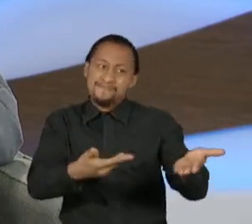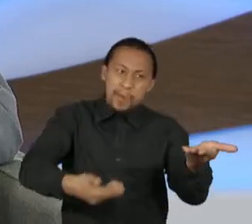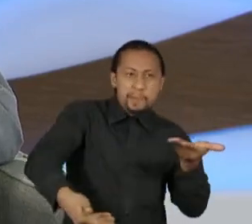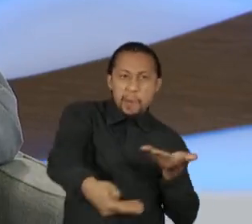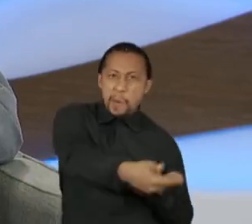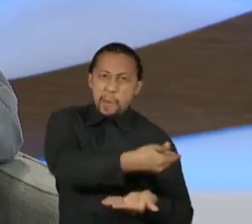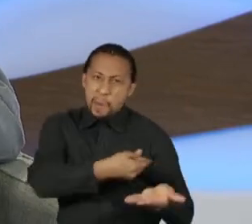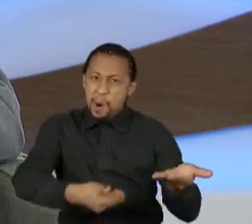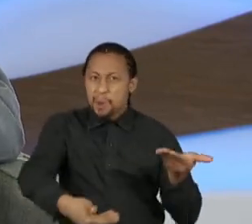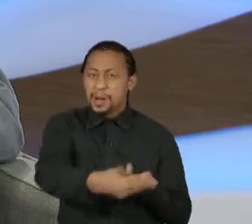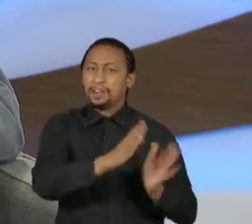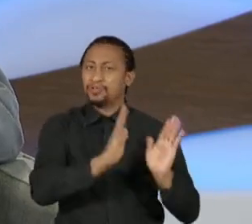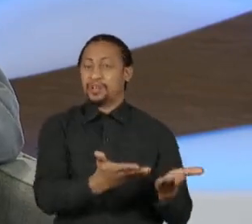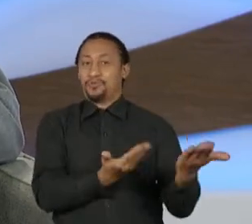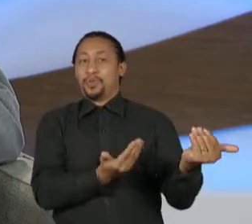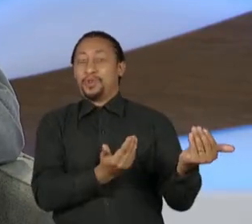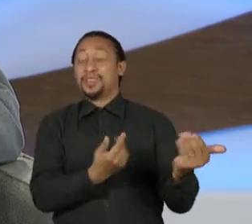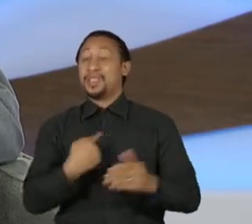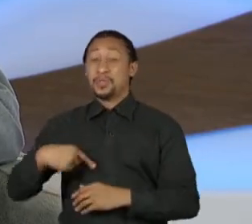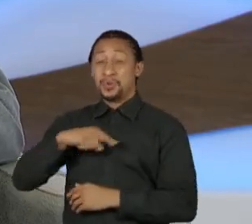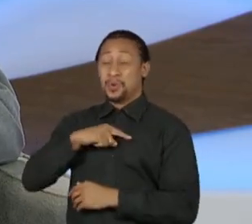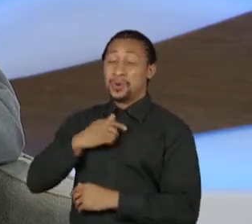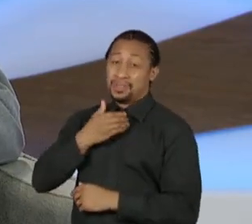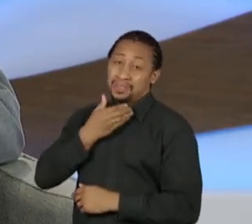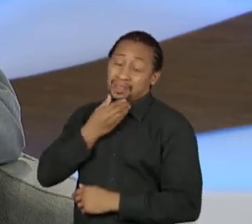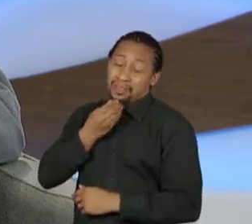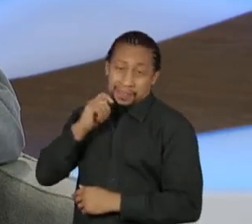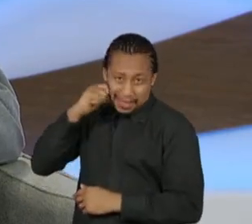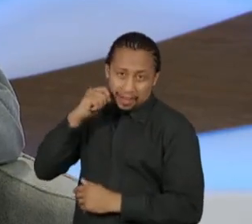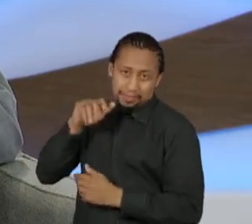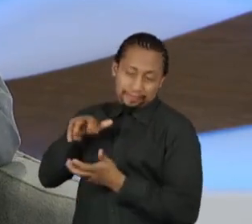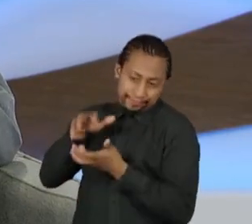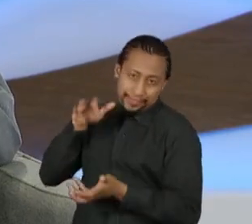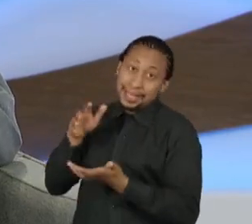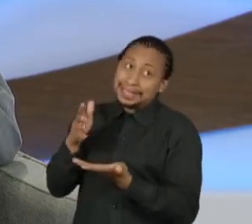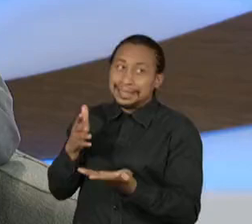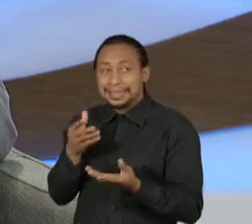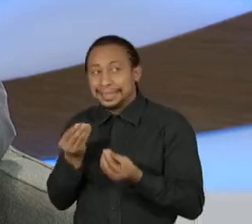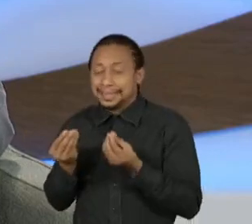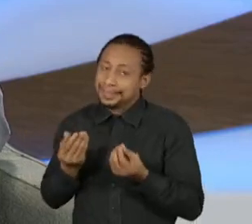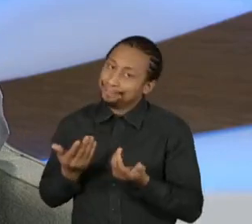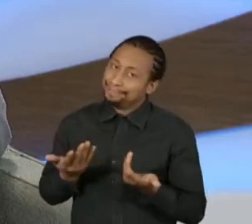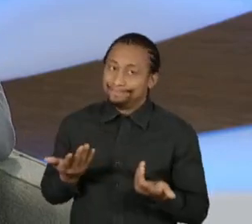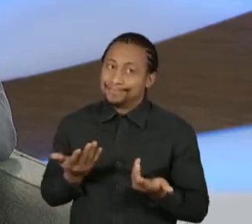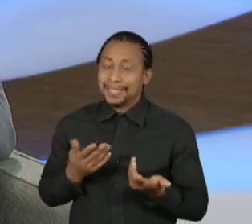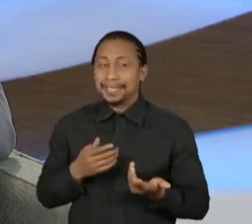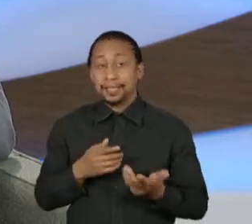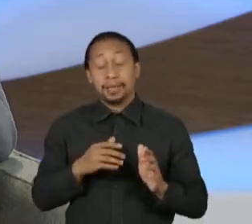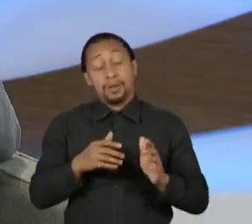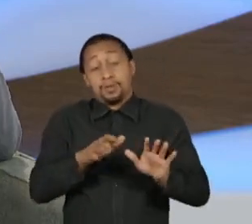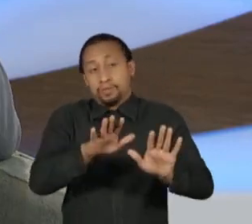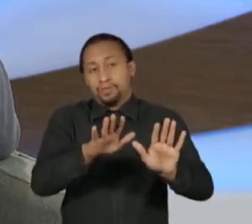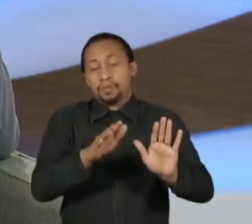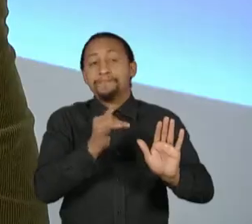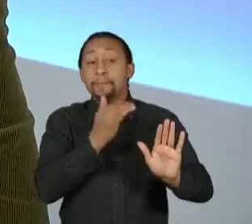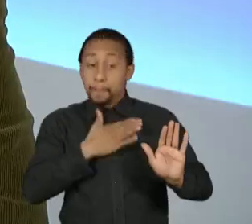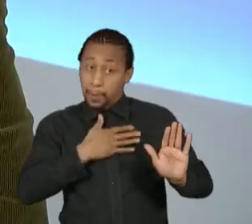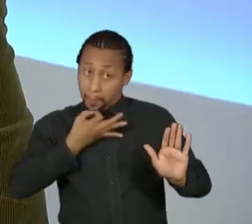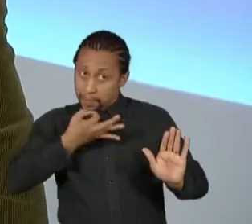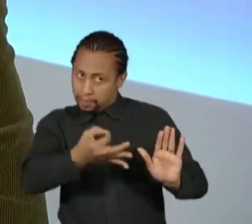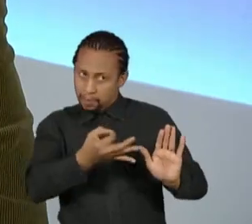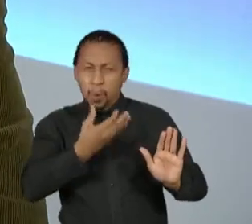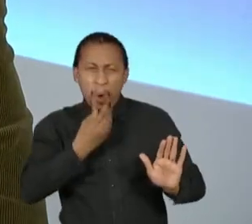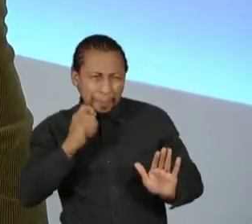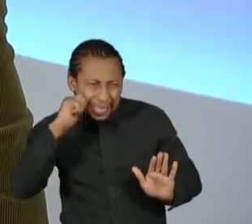o homem não pode ser mulherengo, ele precisa ser um mulherista, ele tem que